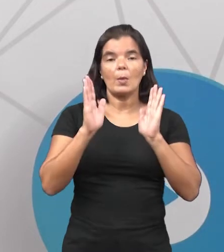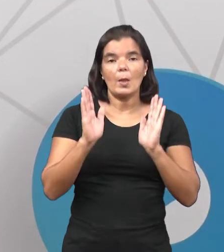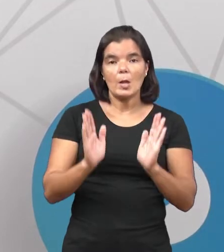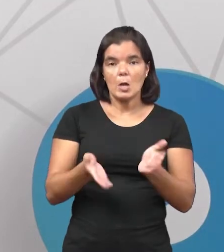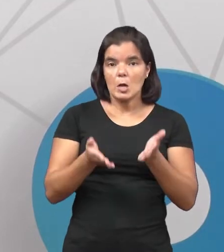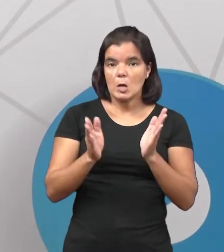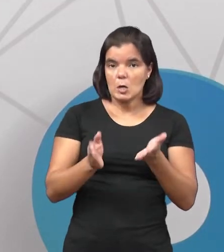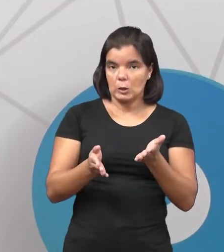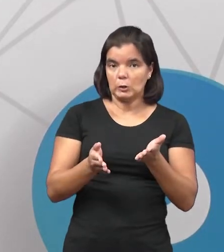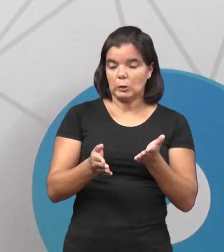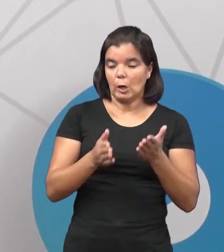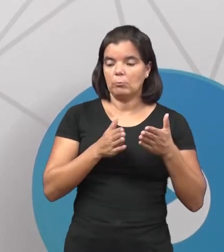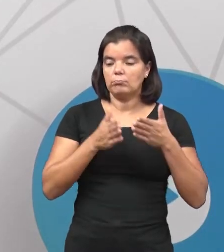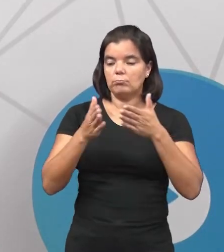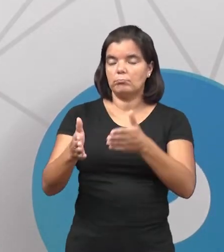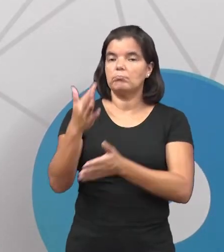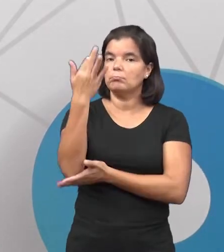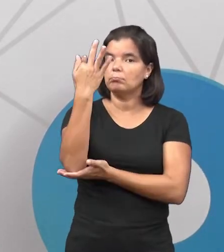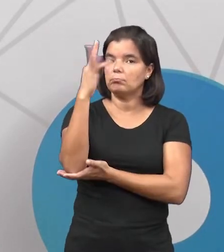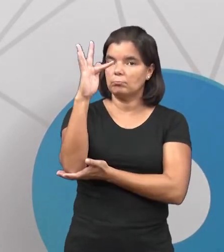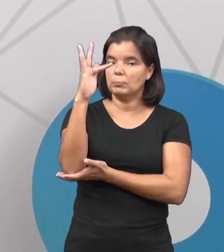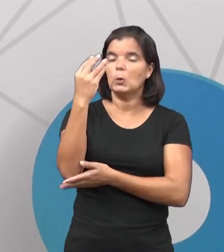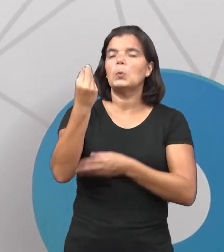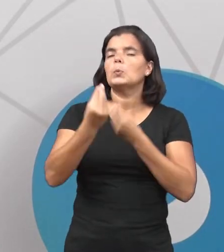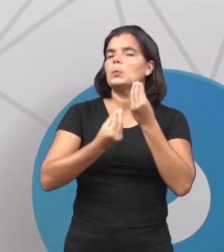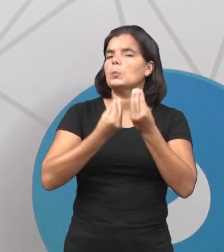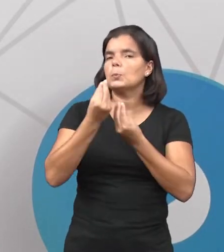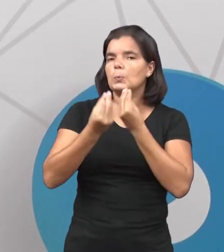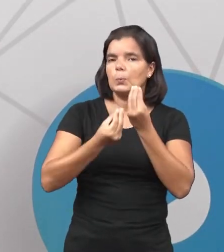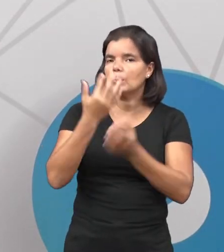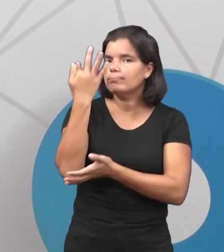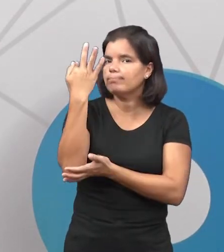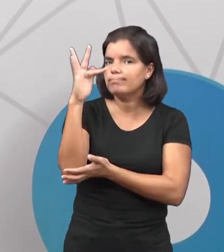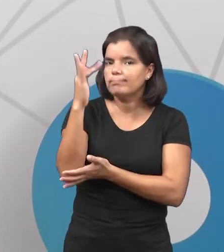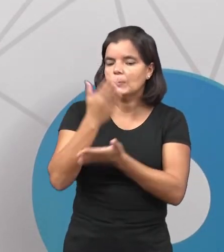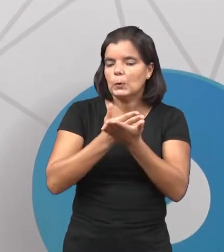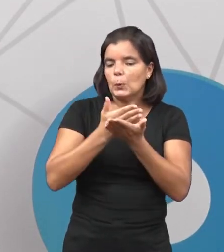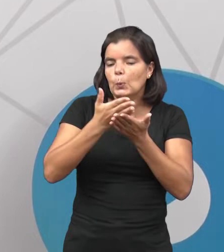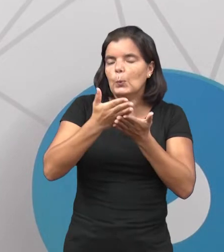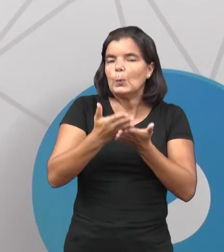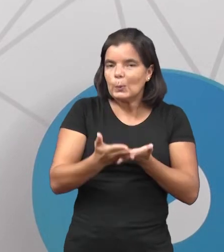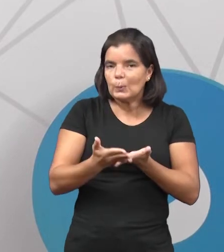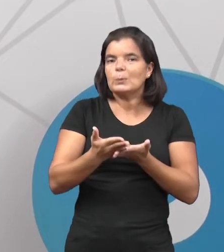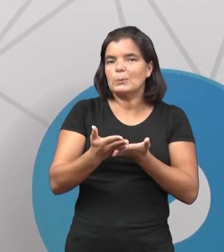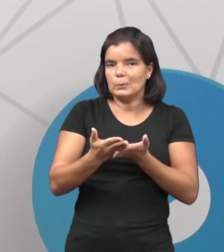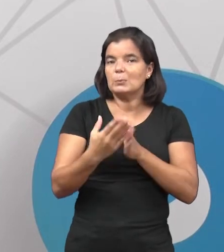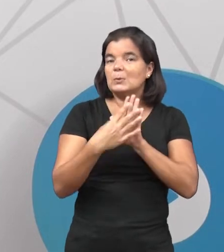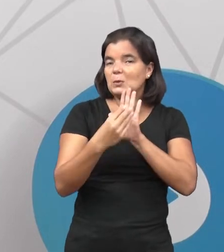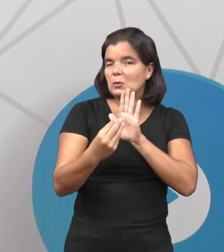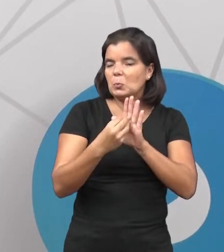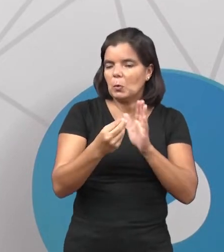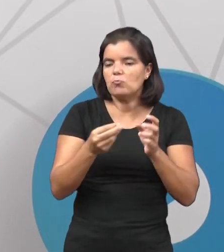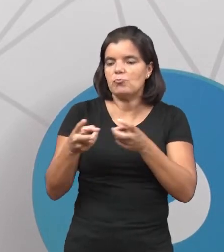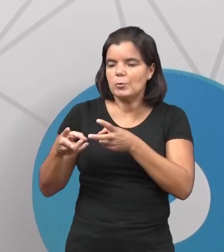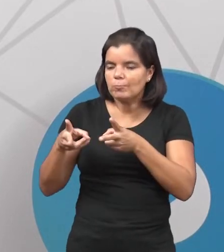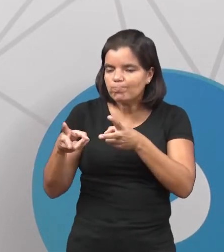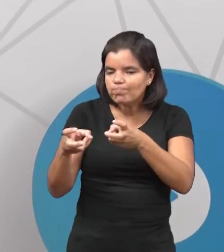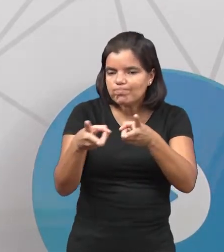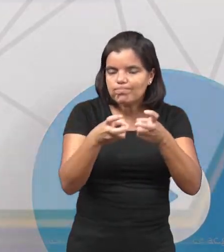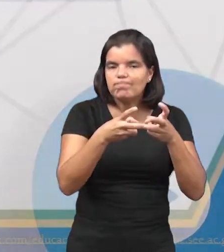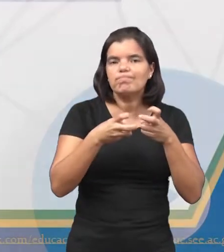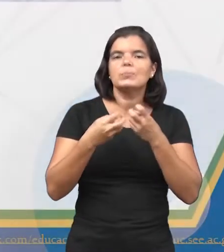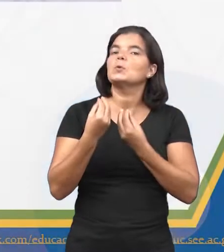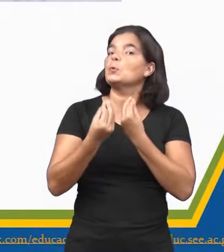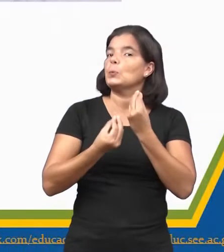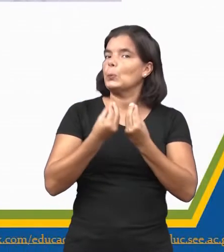a colonização francesa, como que os franceses, né? Eles começam esse modelo de colonização e quais